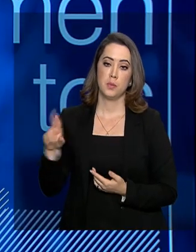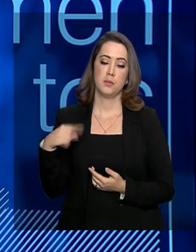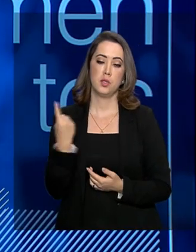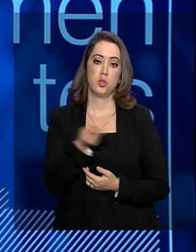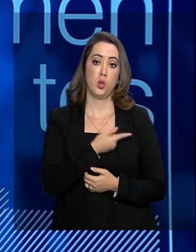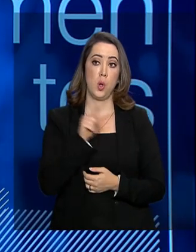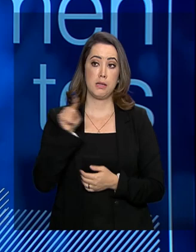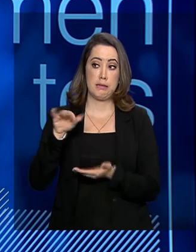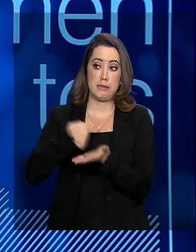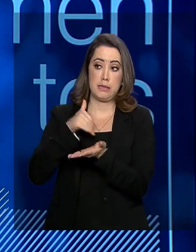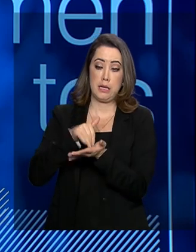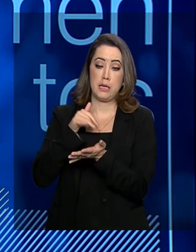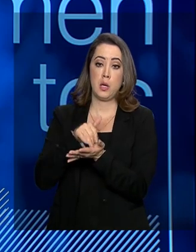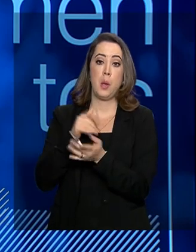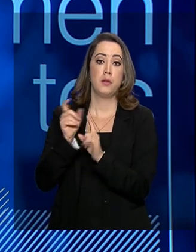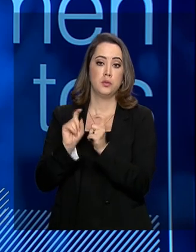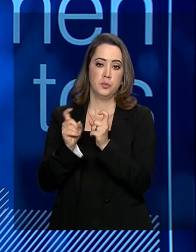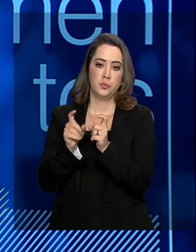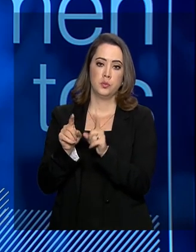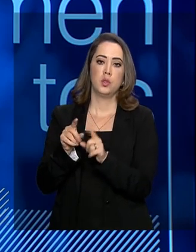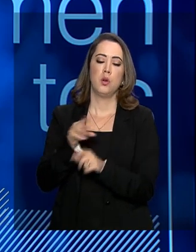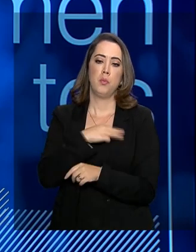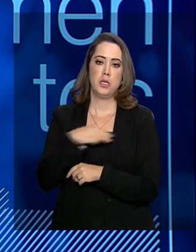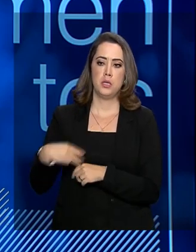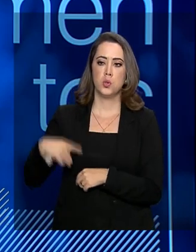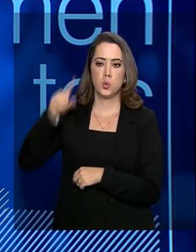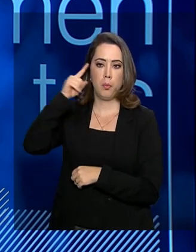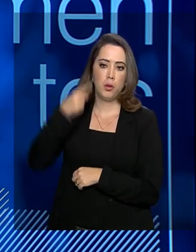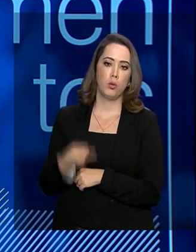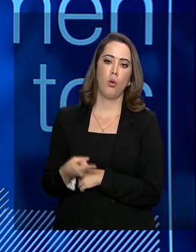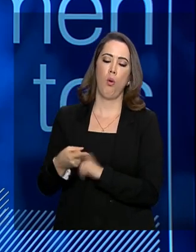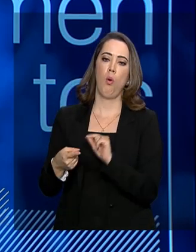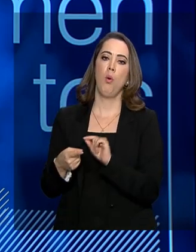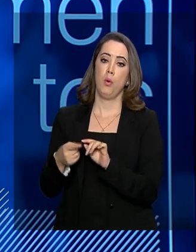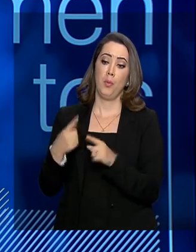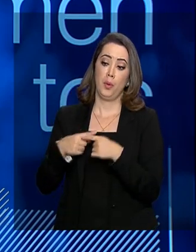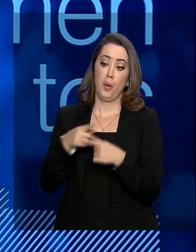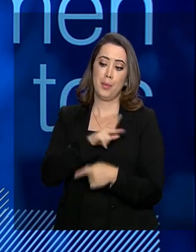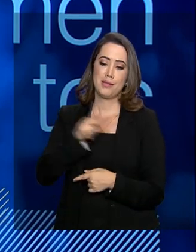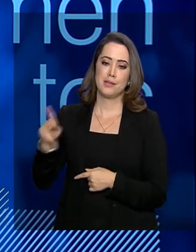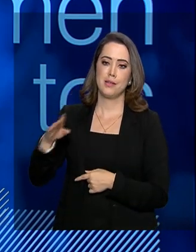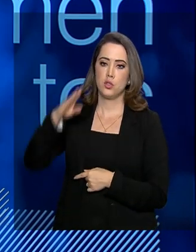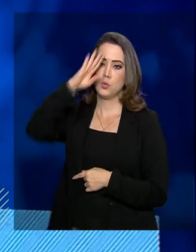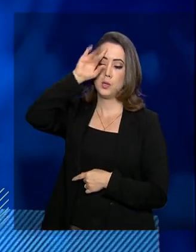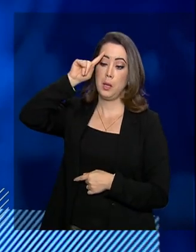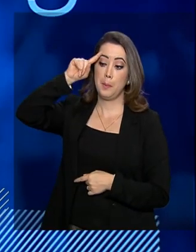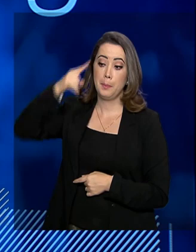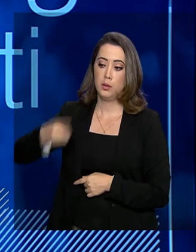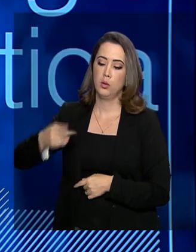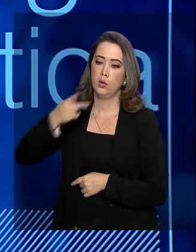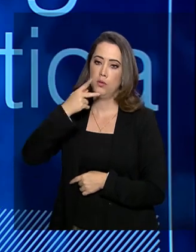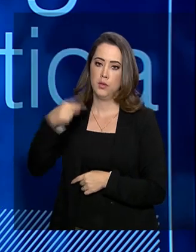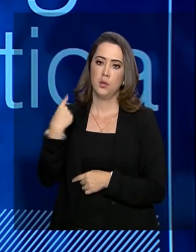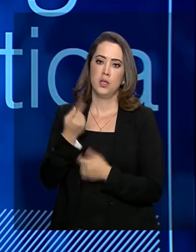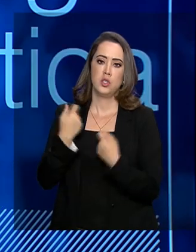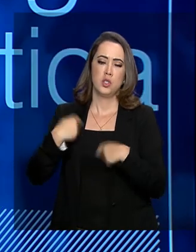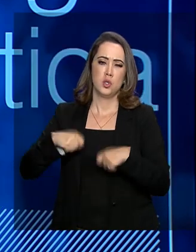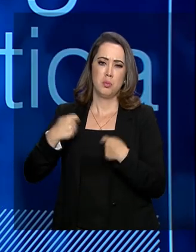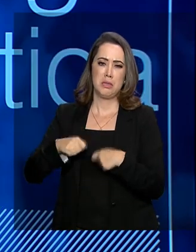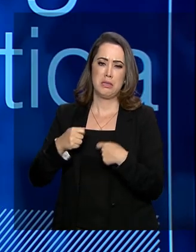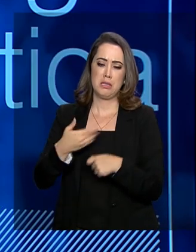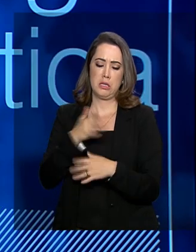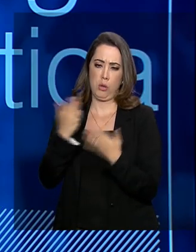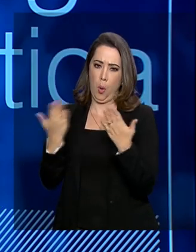na Secretaria Executiva, em especial o ministro nos delegou isso. E foi um pedido do presidente Jair Bolsonaro, quando ele fala para nós tirarmos o peso do